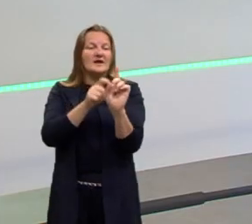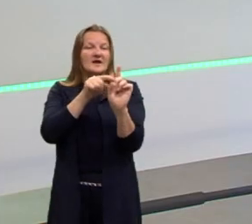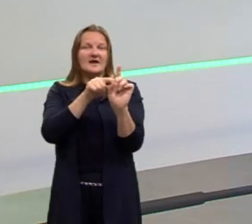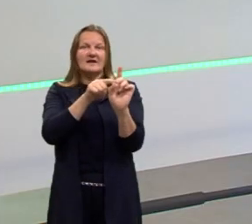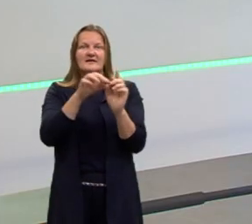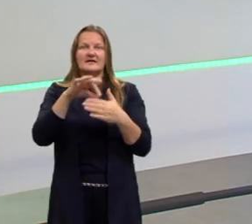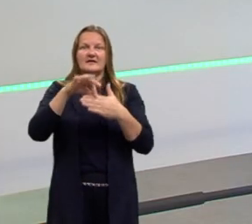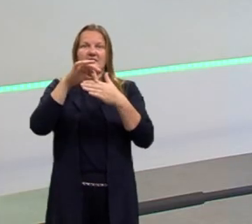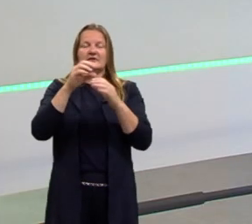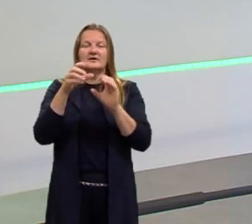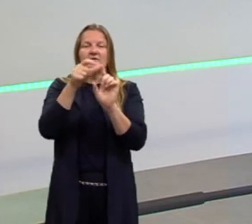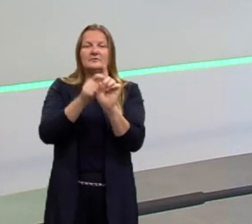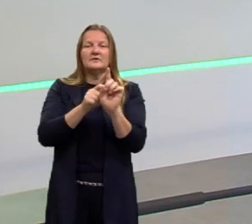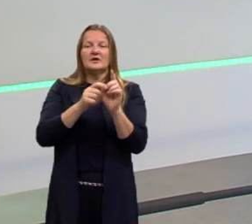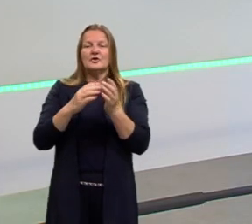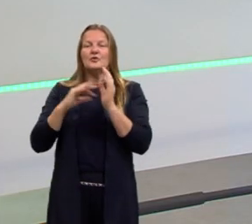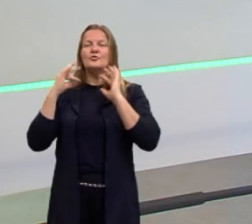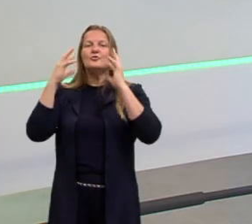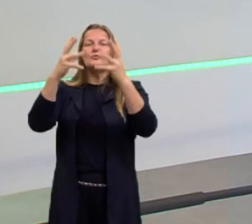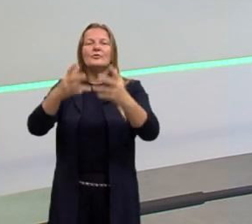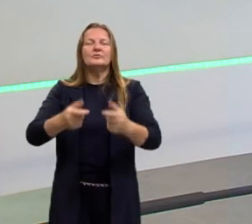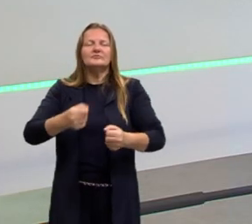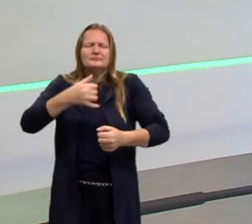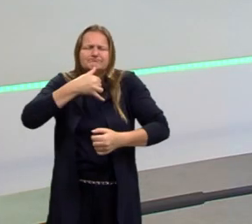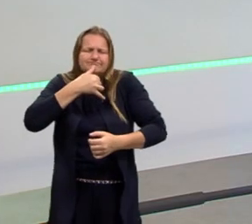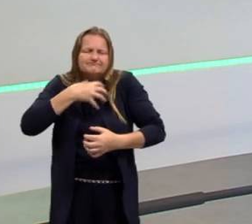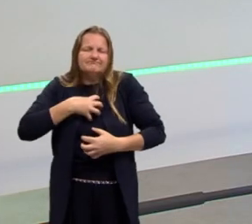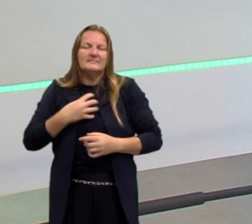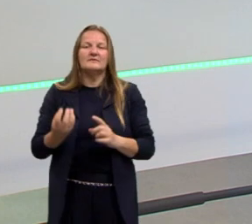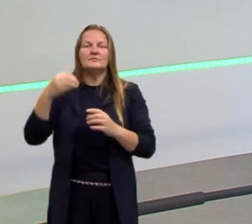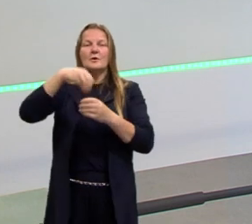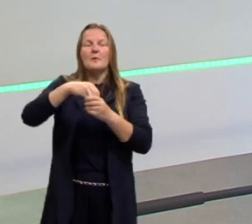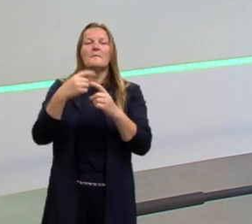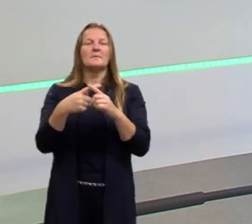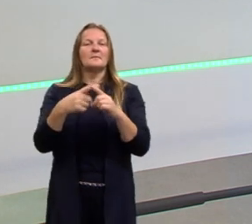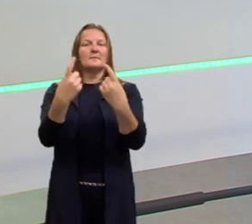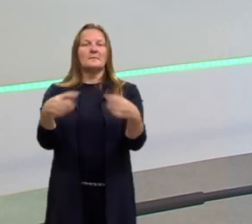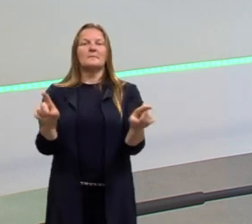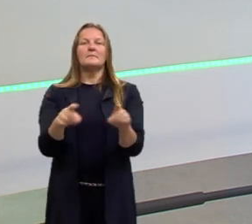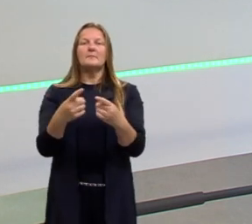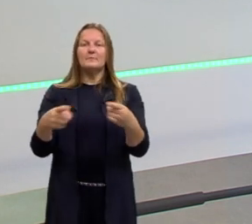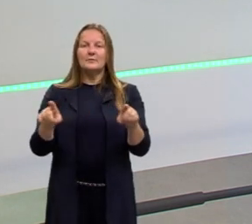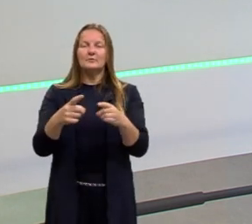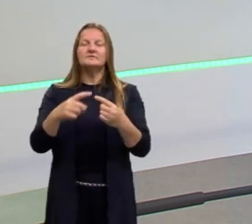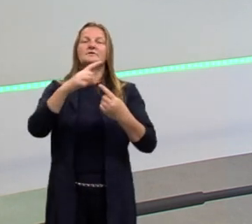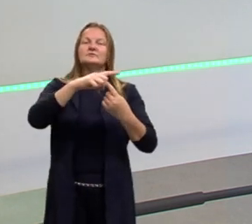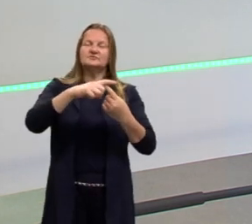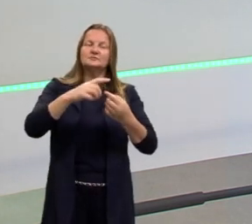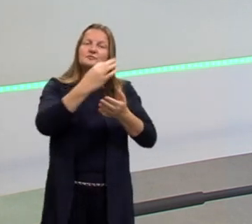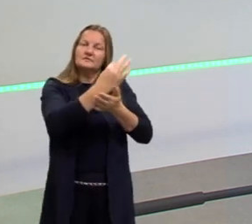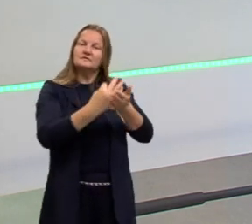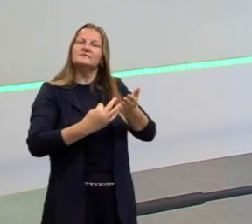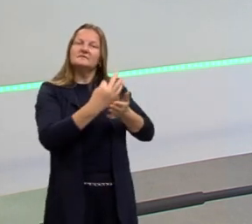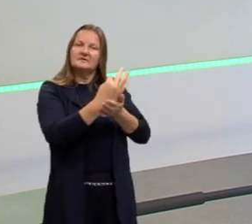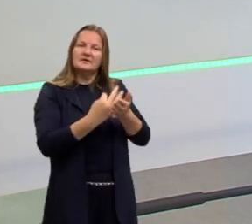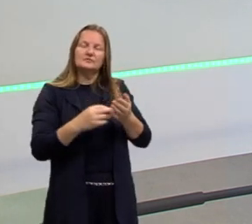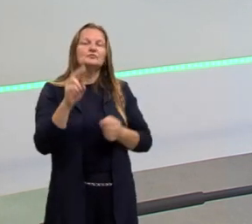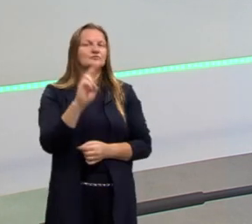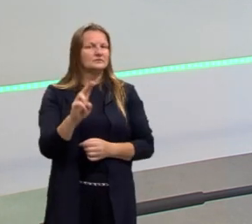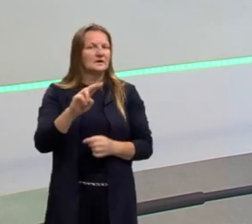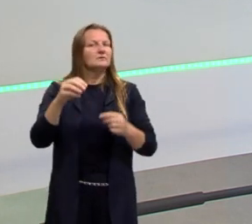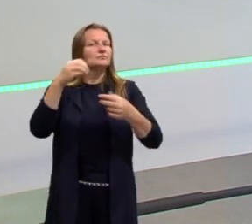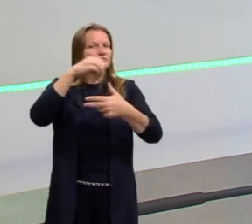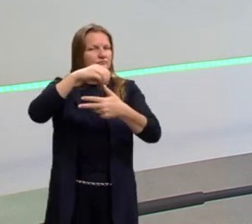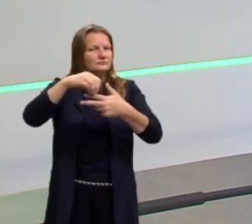trazendo esse tema, através de uma música, vale lembrar que a música é um tipo de texto muito utilizado dentro